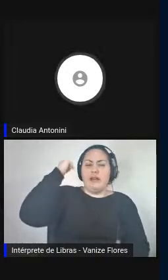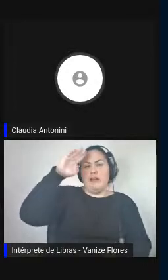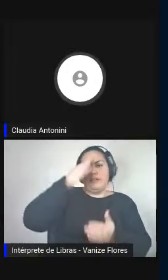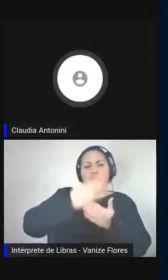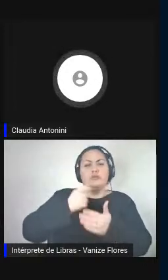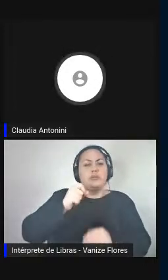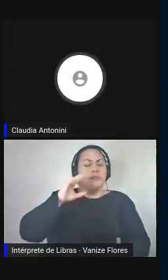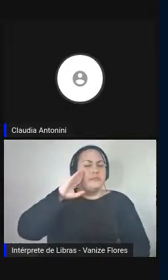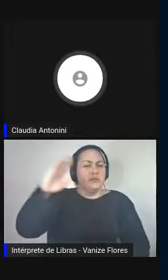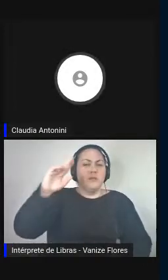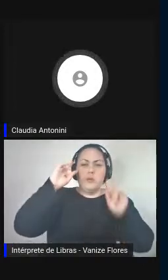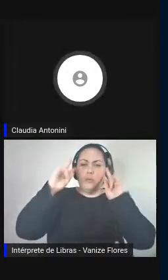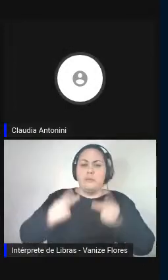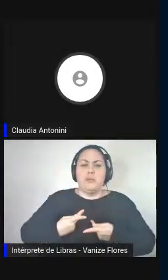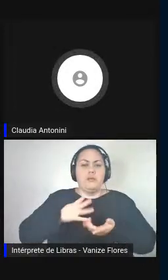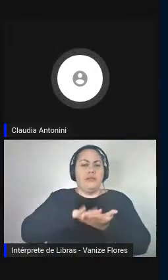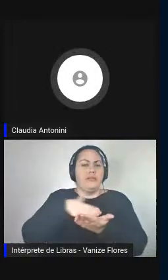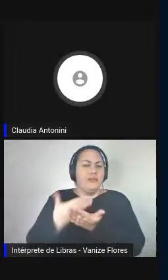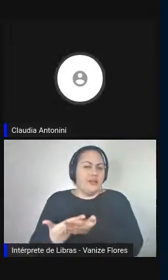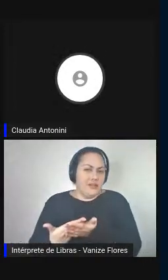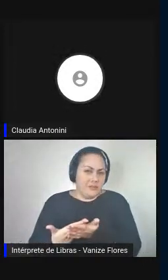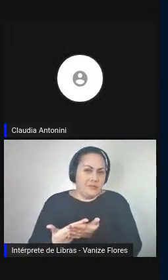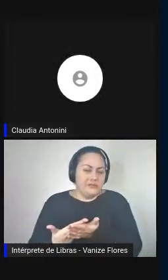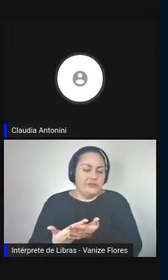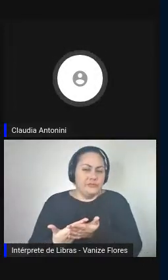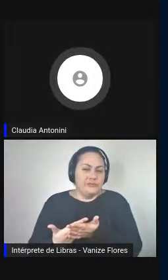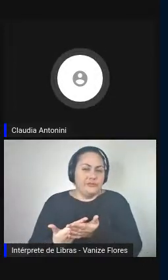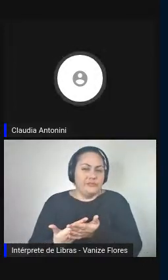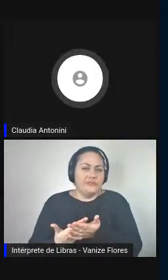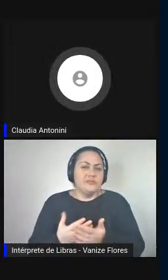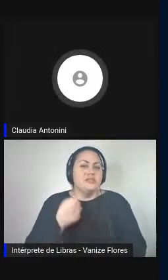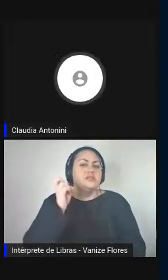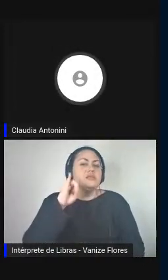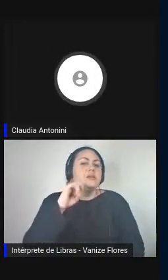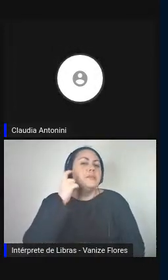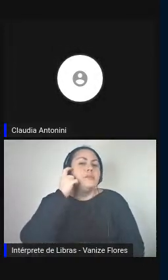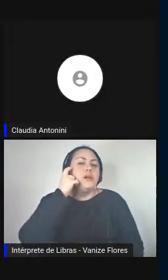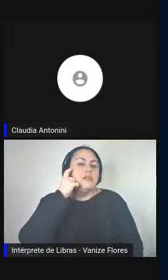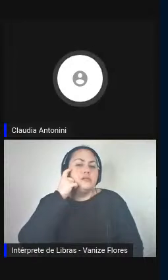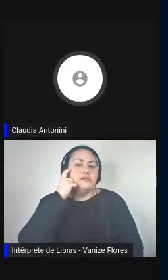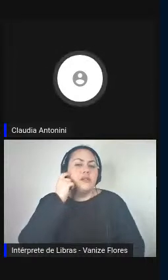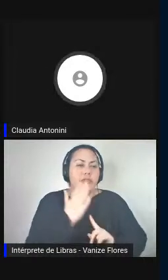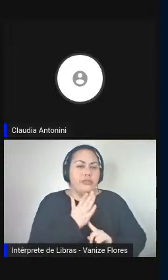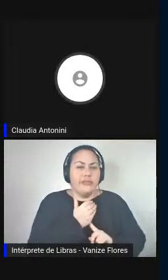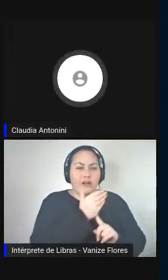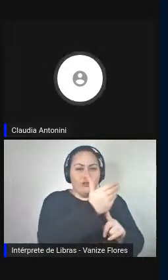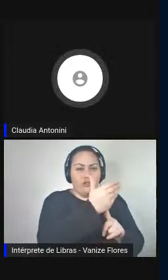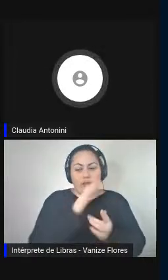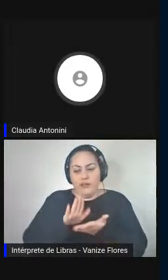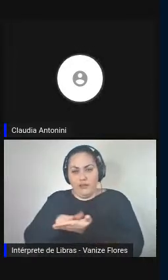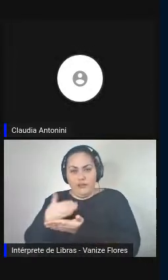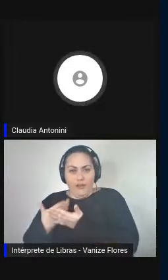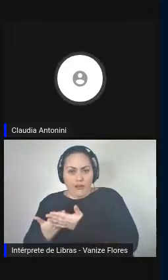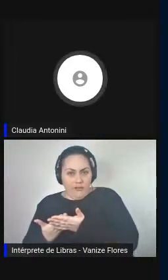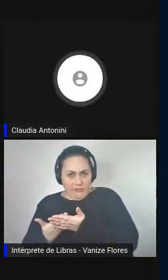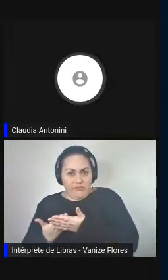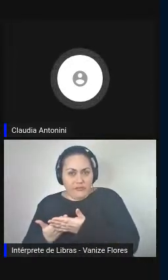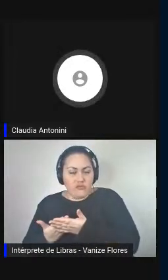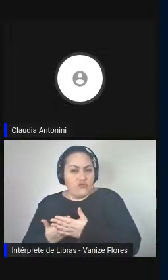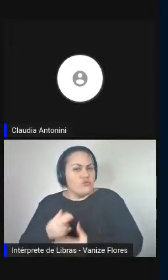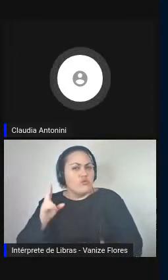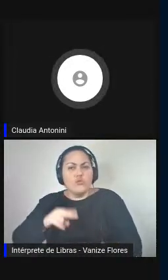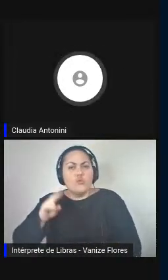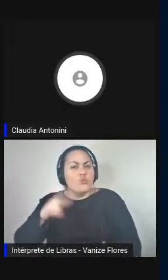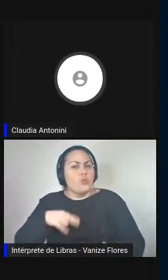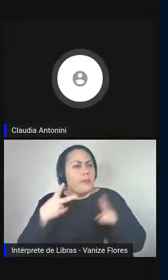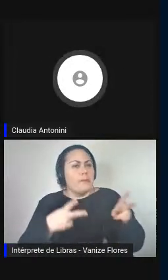fundamentalmente, do ponto de vista tecnológico, nunca teve que se deparar com algo